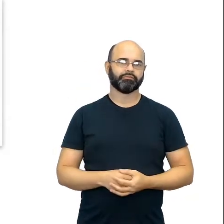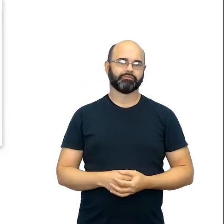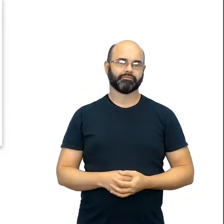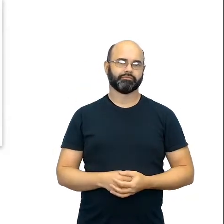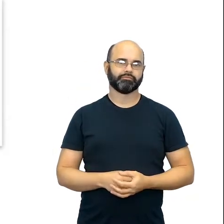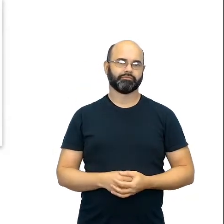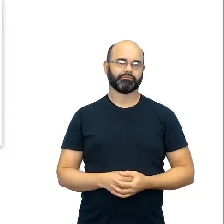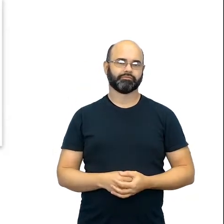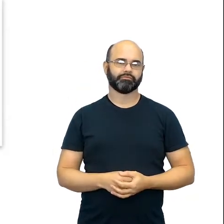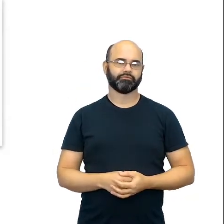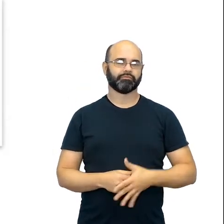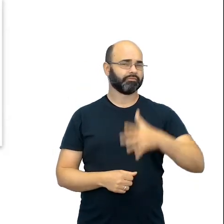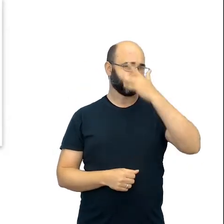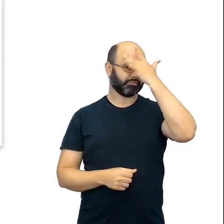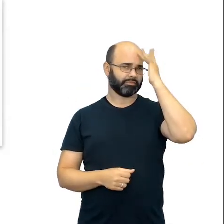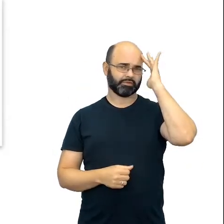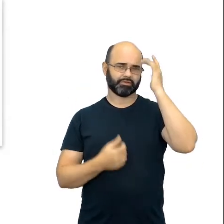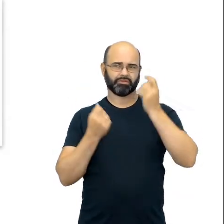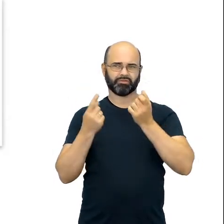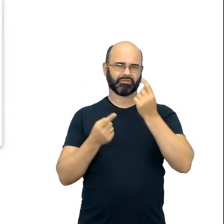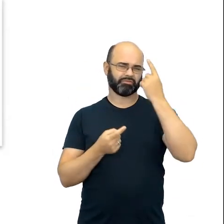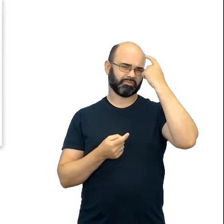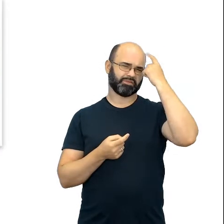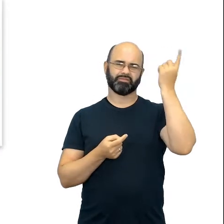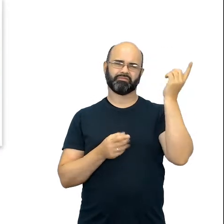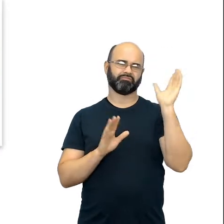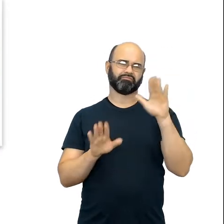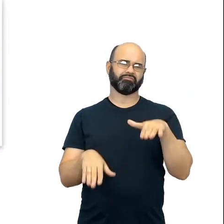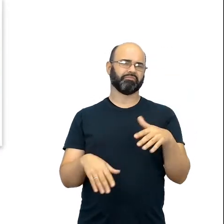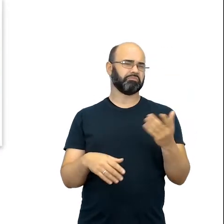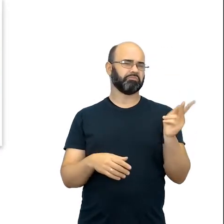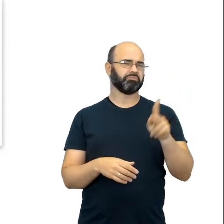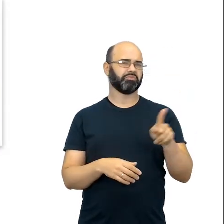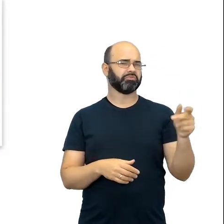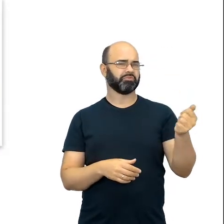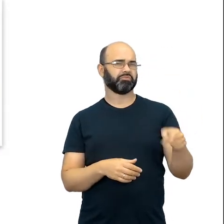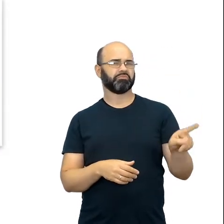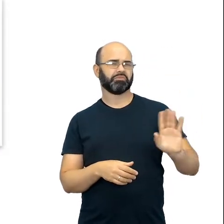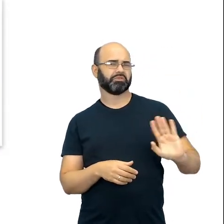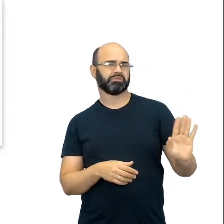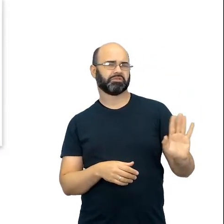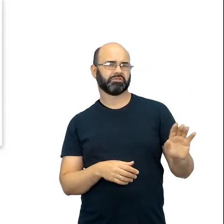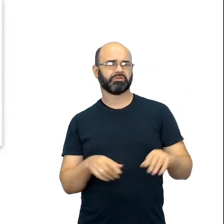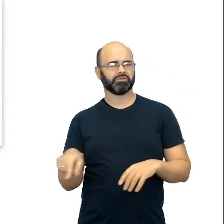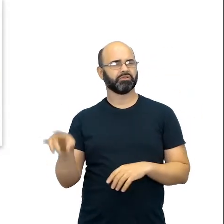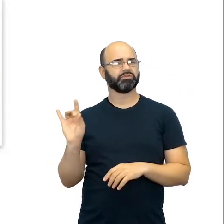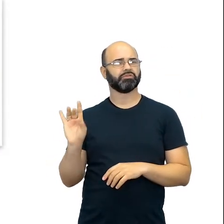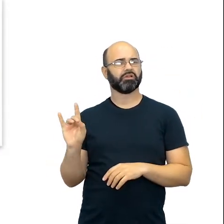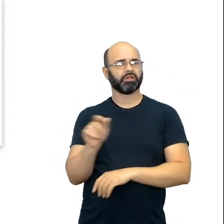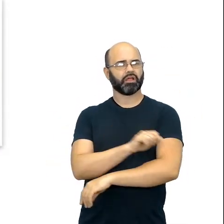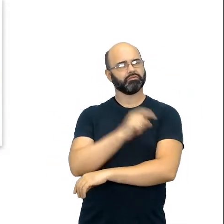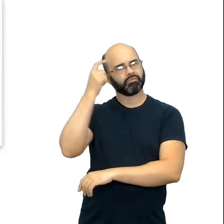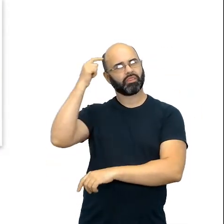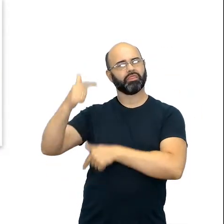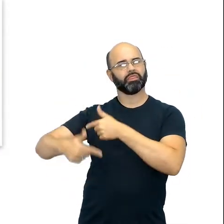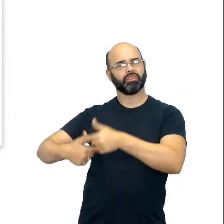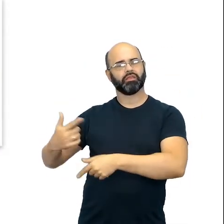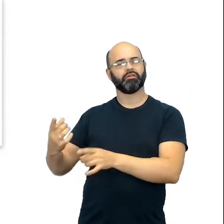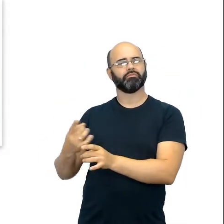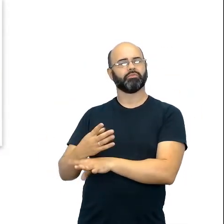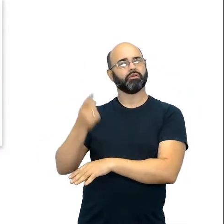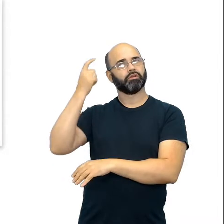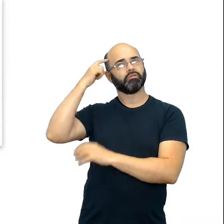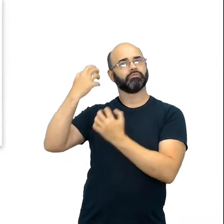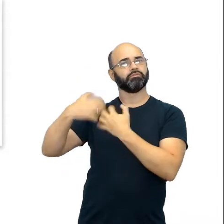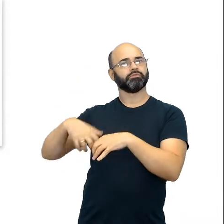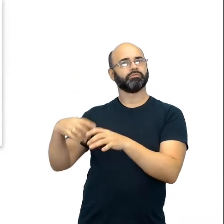até falarem, nossa, então o professor não precisa de nada, né, não precisa estar ali. O aluno vai se desenvolver por si só. Não. O professor, ele é um